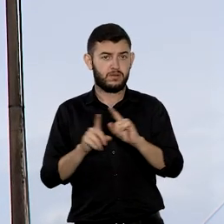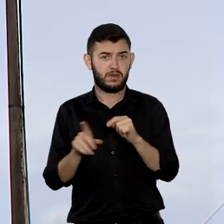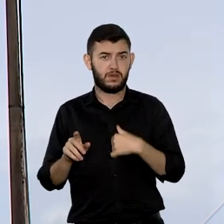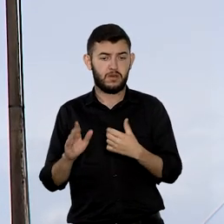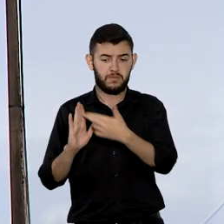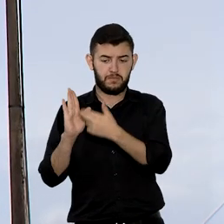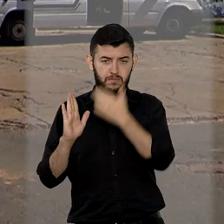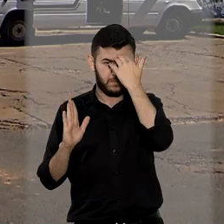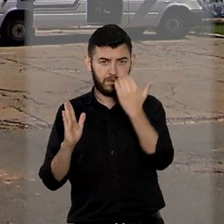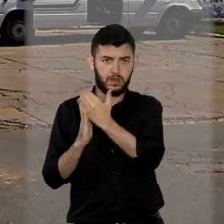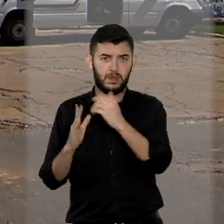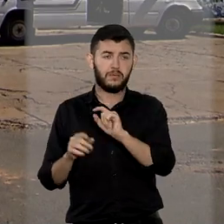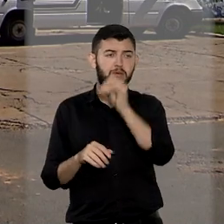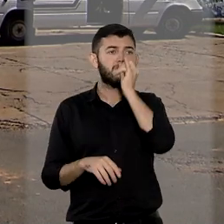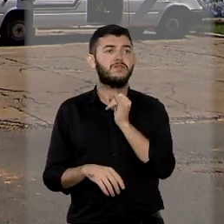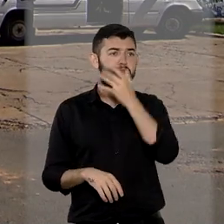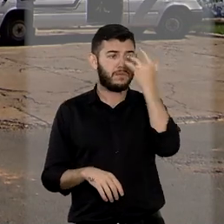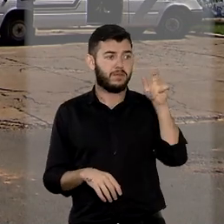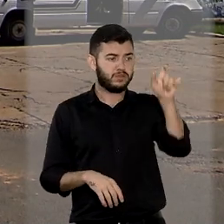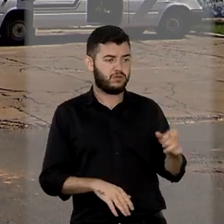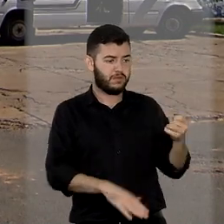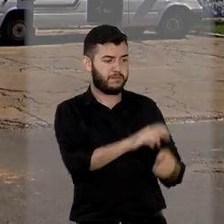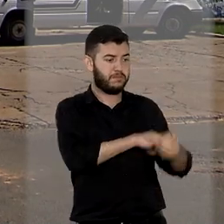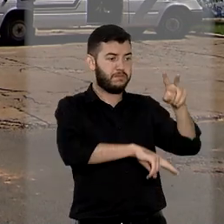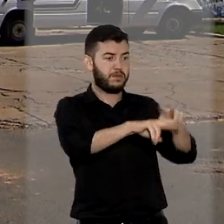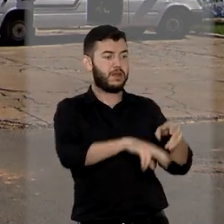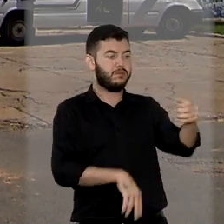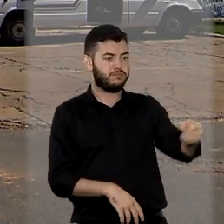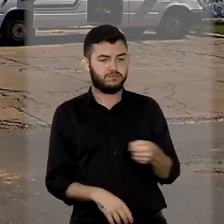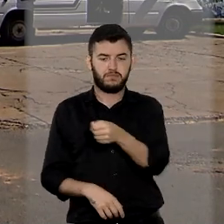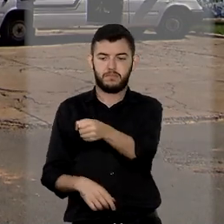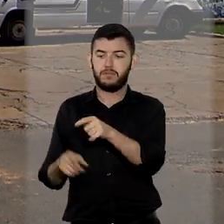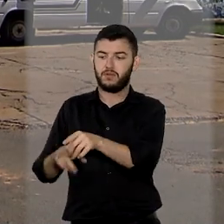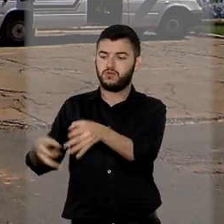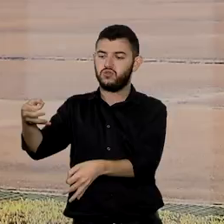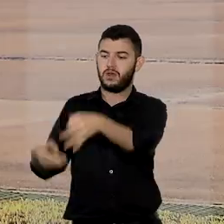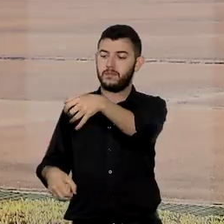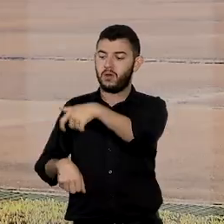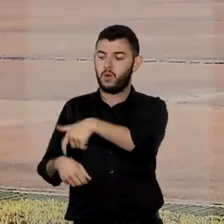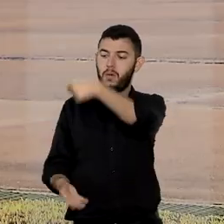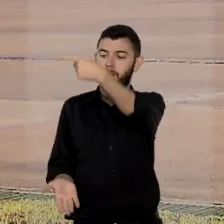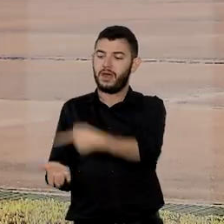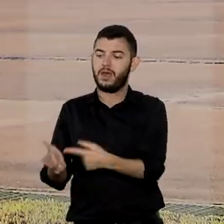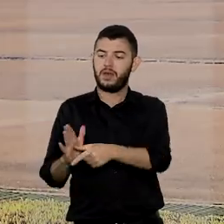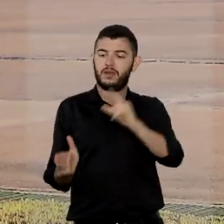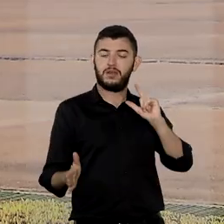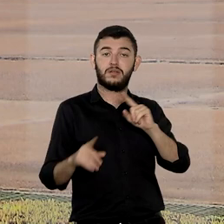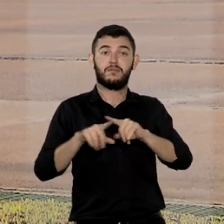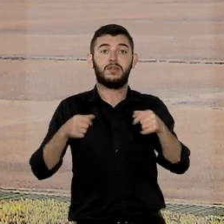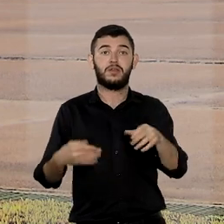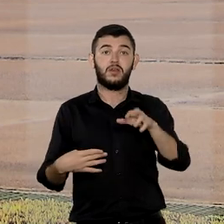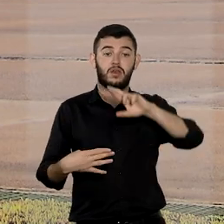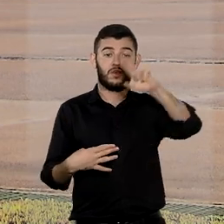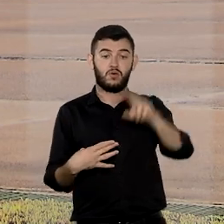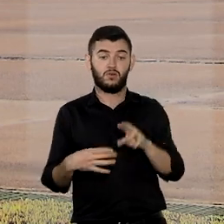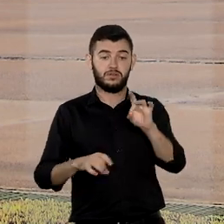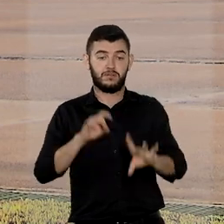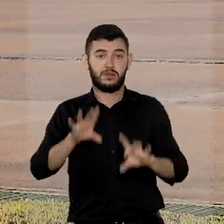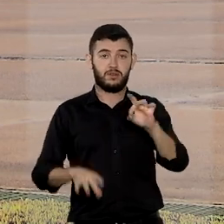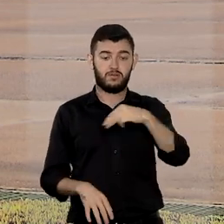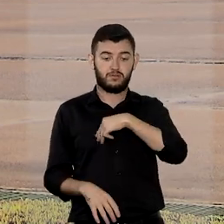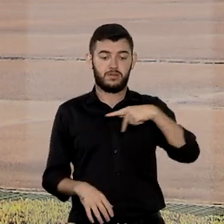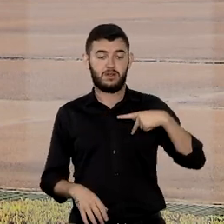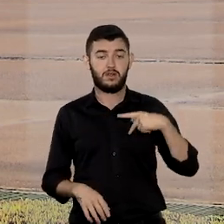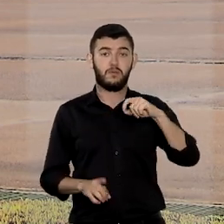obrigações mínimas como transportar o preso para a audiência previamente marcada. Ao negar provimento ao recurso especial do